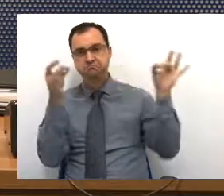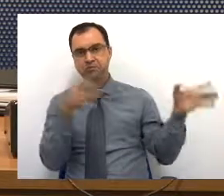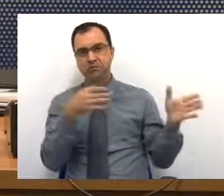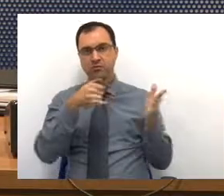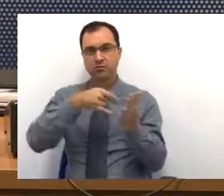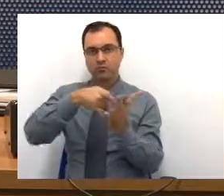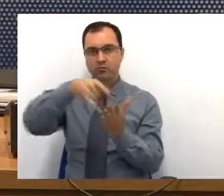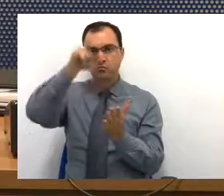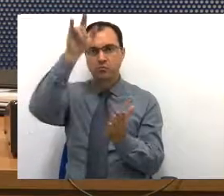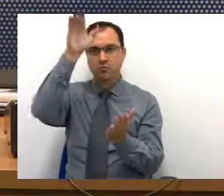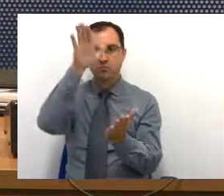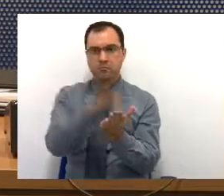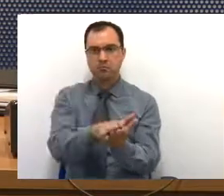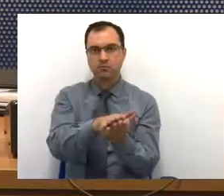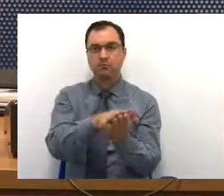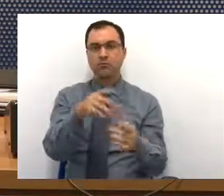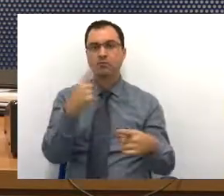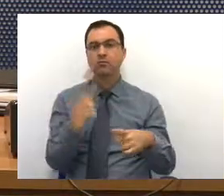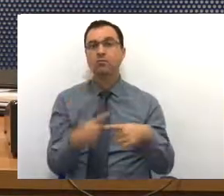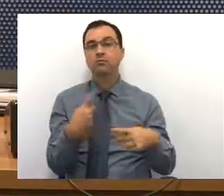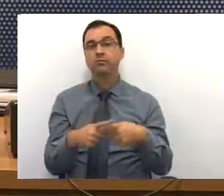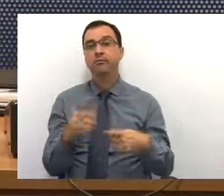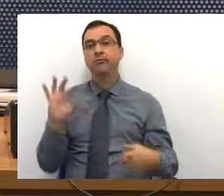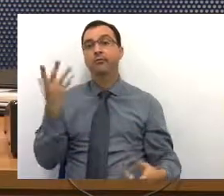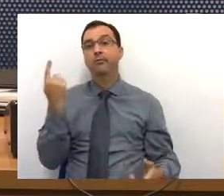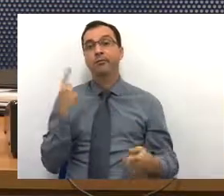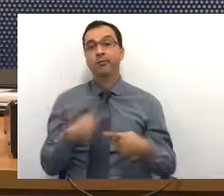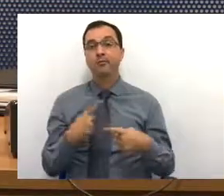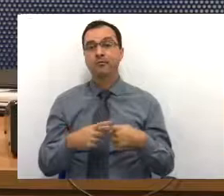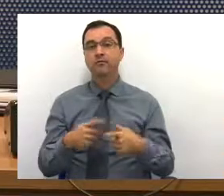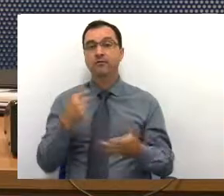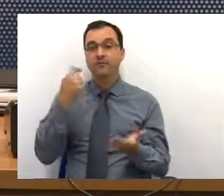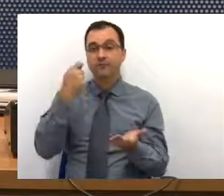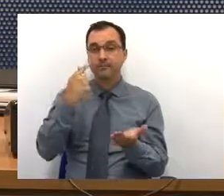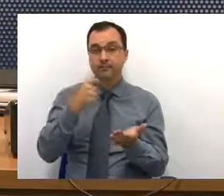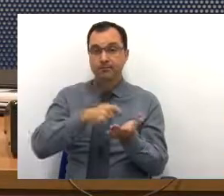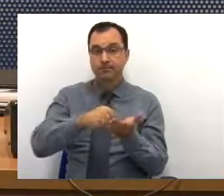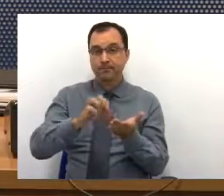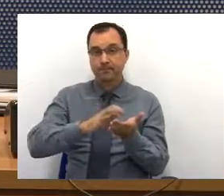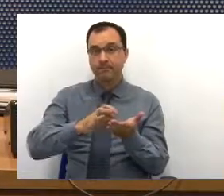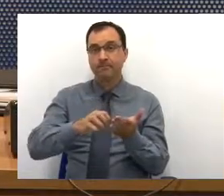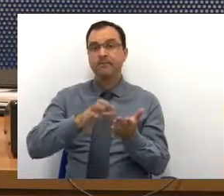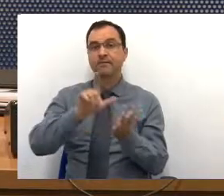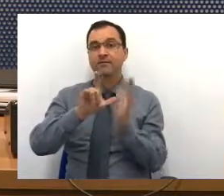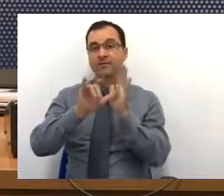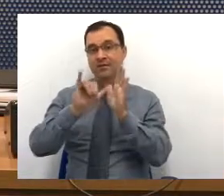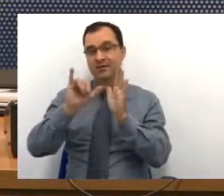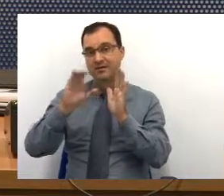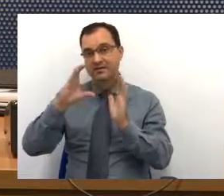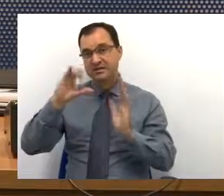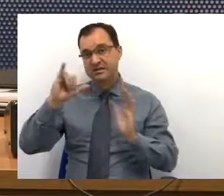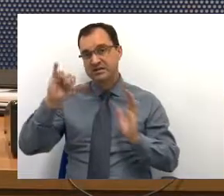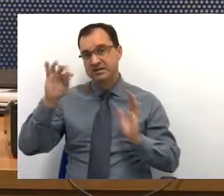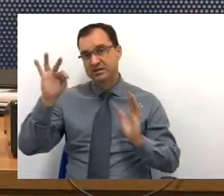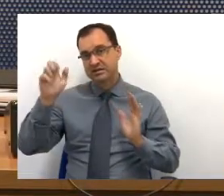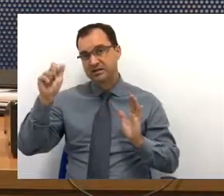por que que isso acontece? Porque você faz uma licitação, muitas vezes a empresa